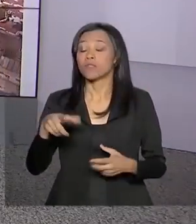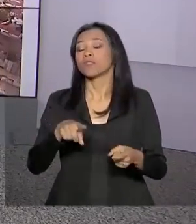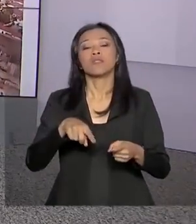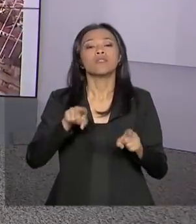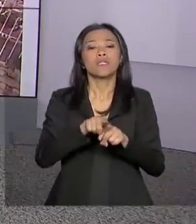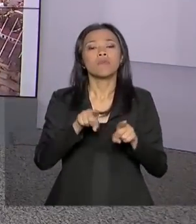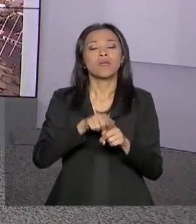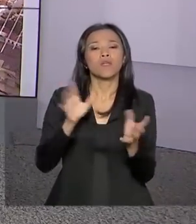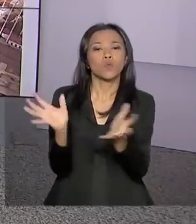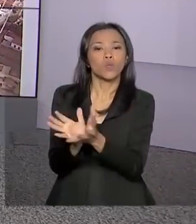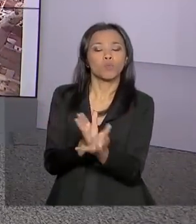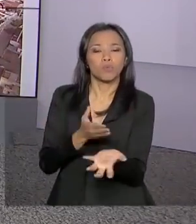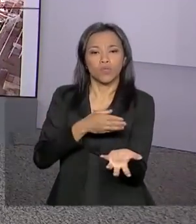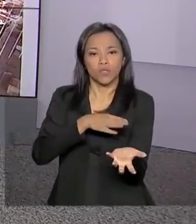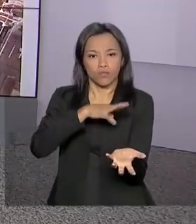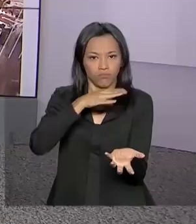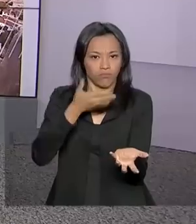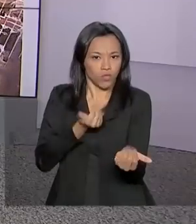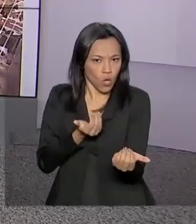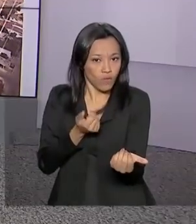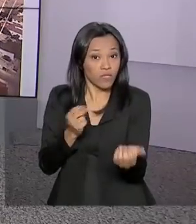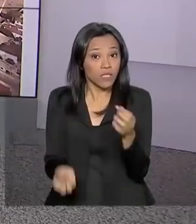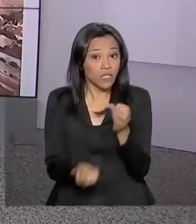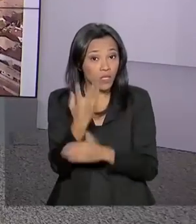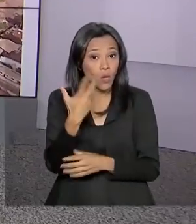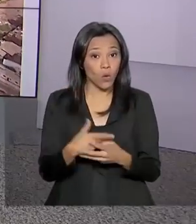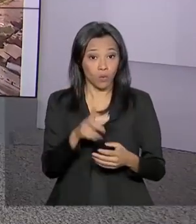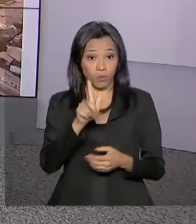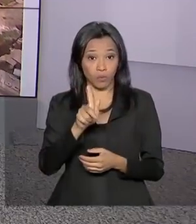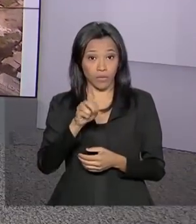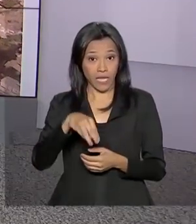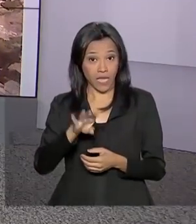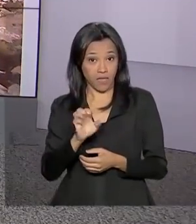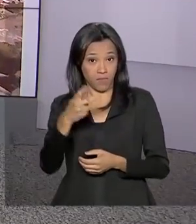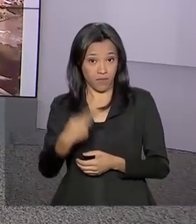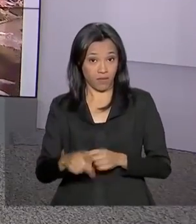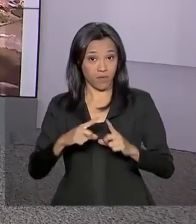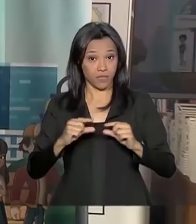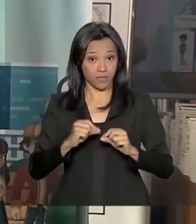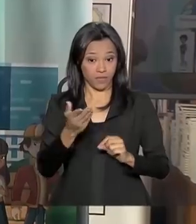CGU, criou o Game Cidadania, lançado na Feira do Livro de Brasília.